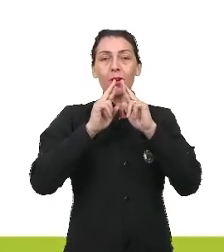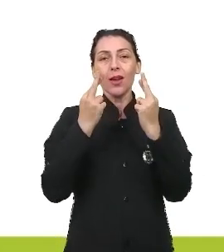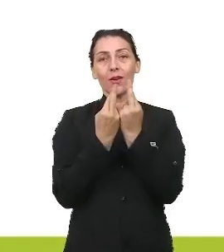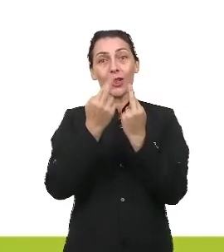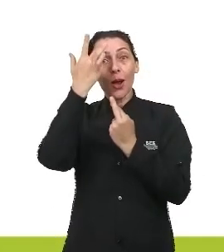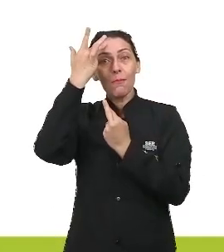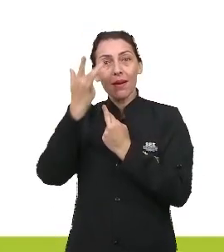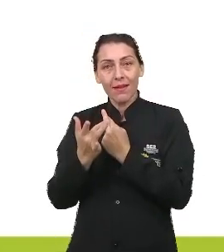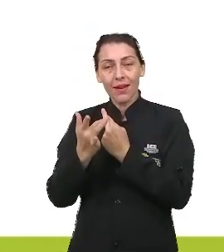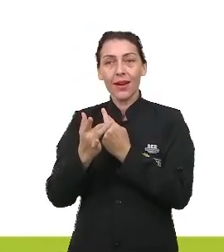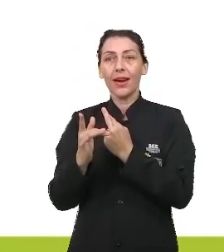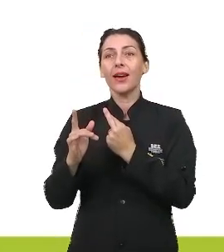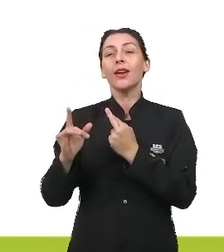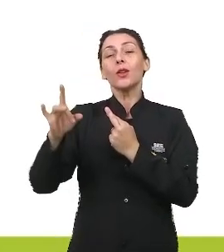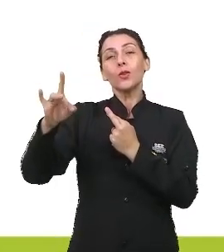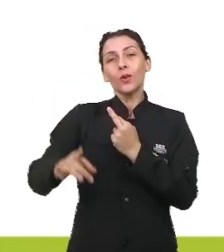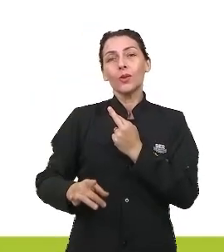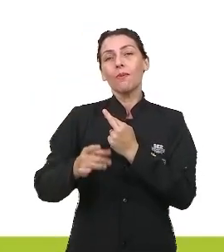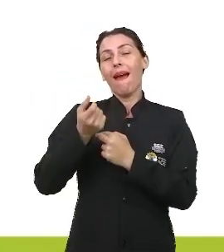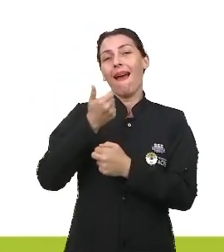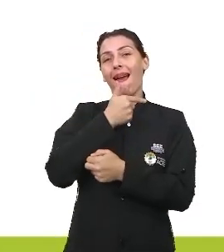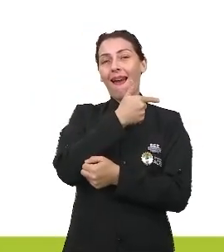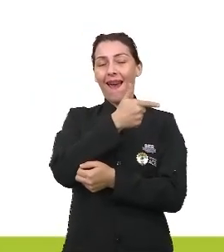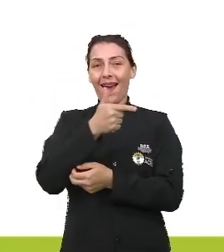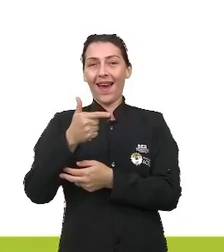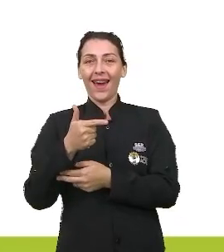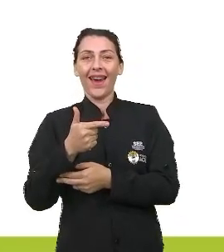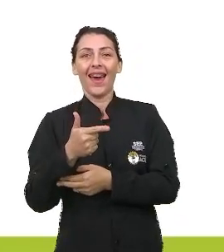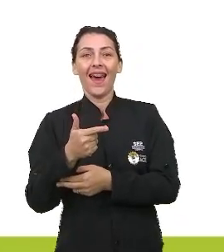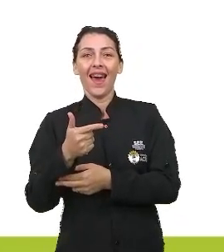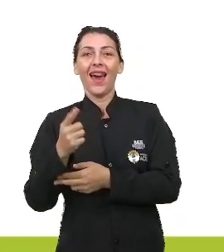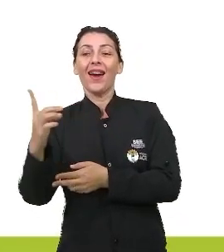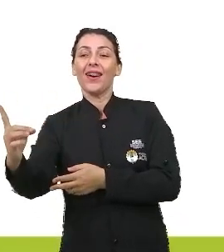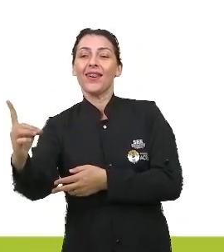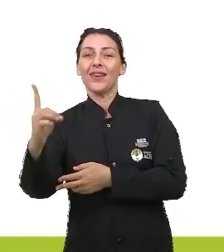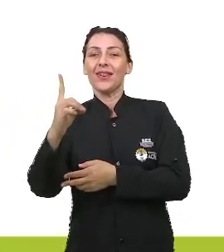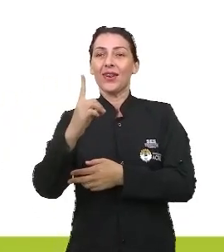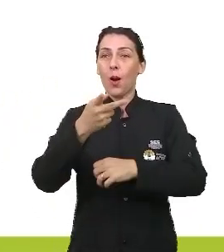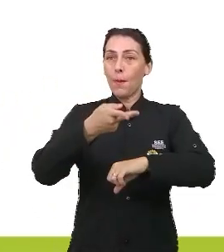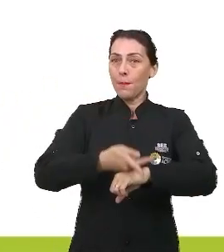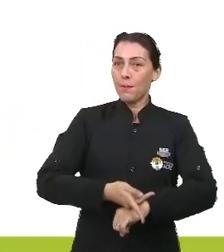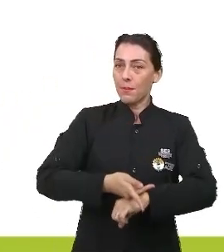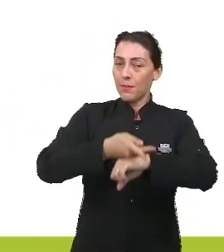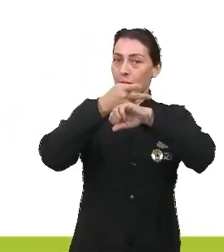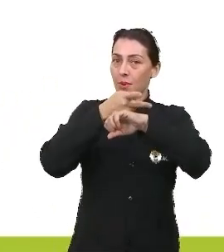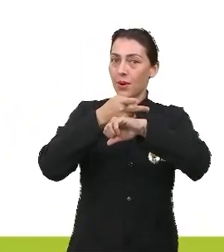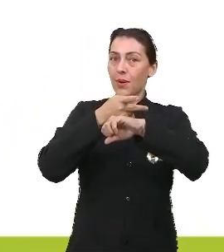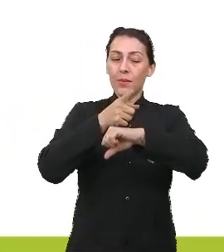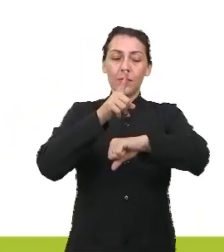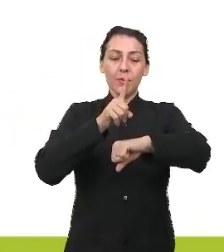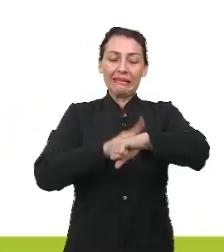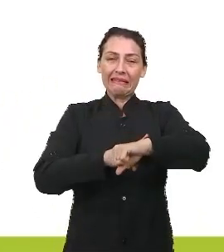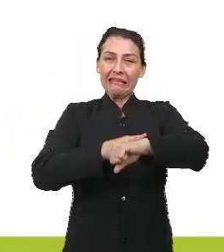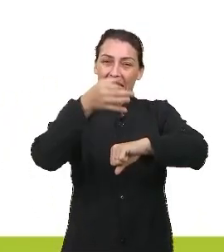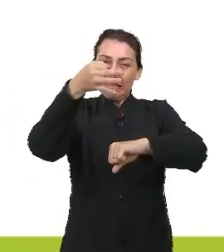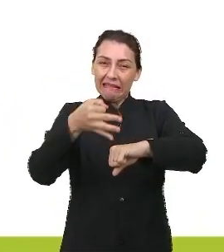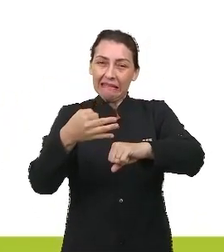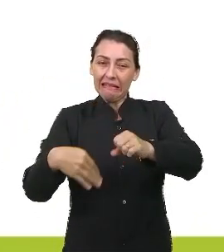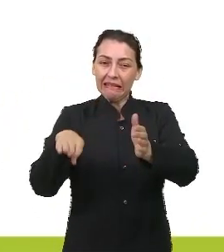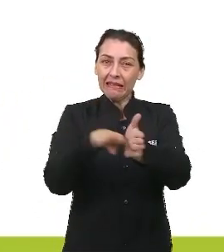último, no último quadrinho aí, deboche. E lá vem o prêmio Nobel da pontualidade.